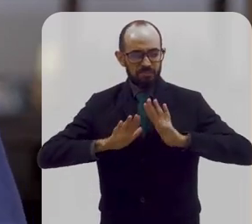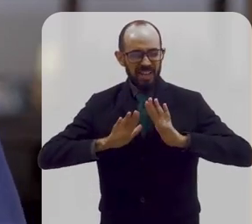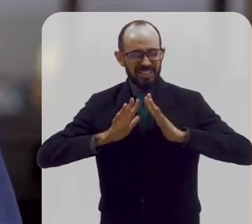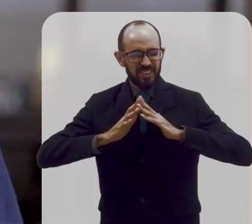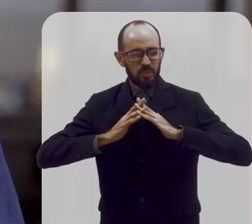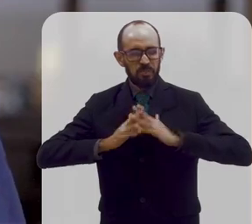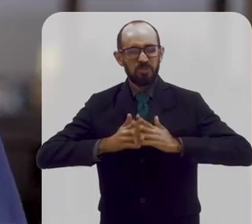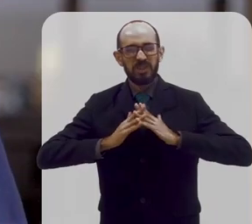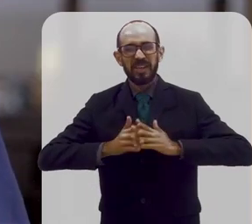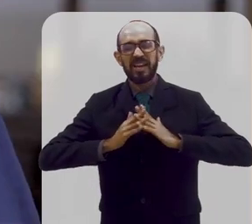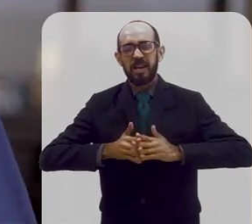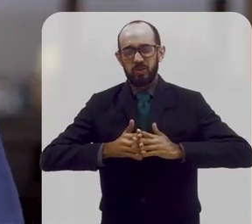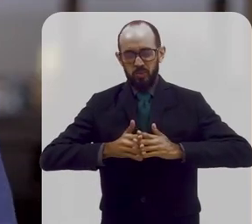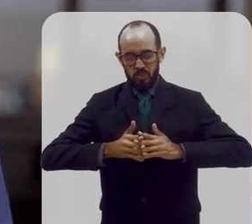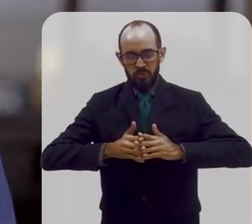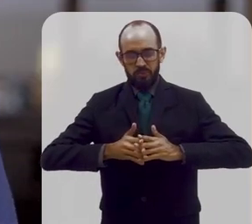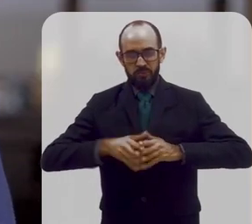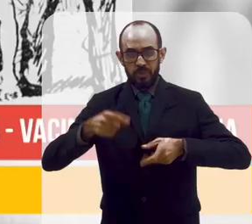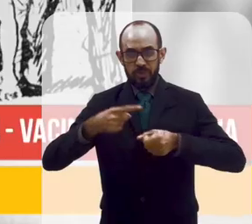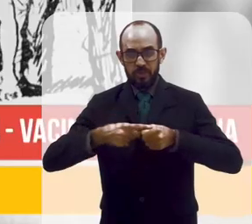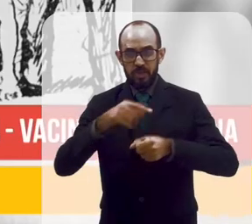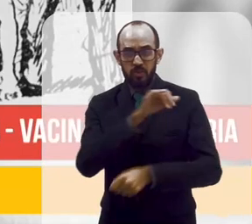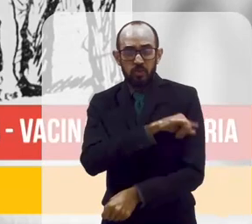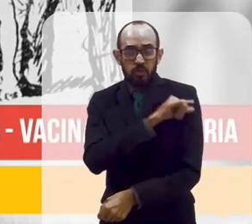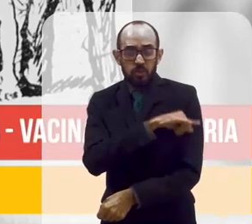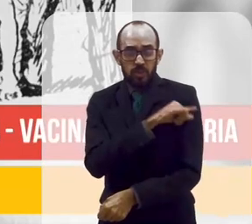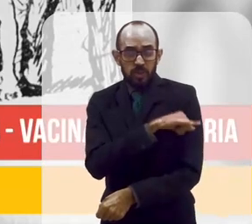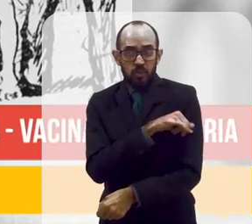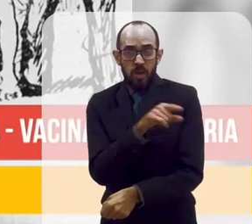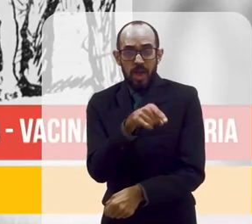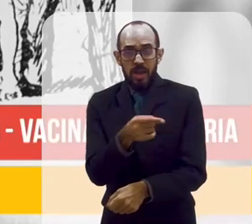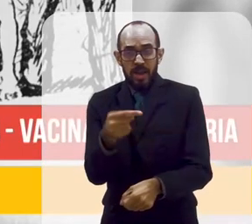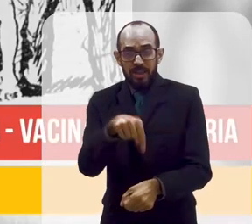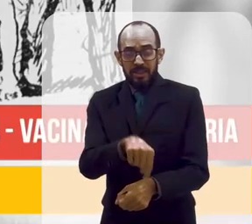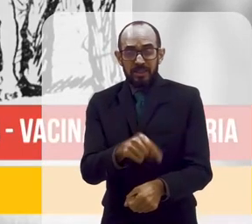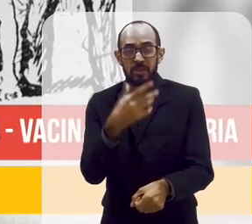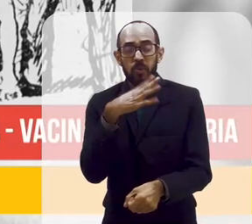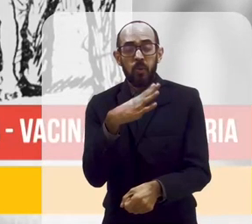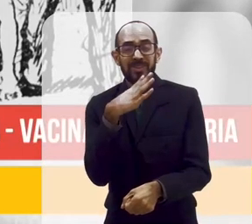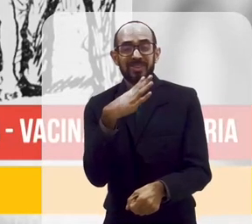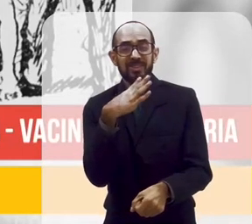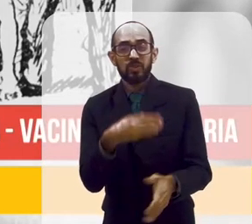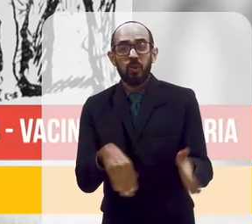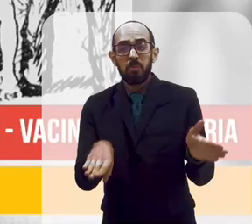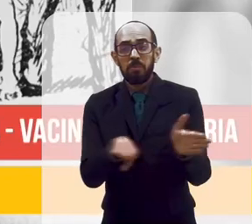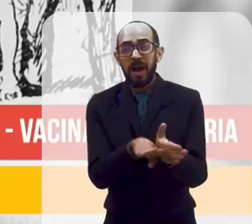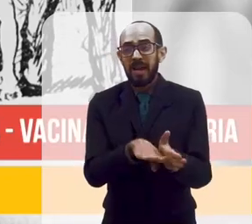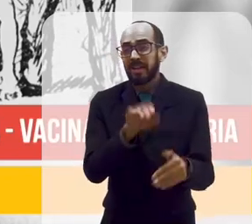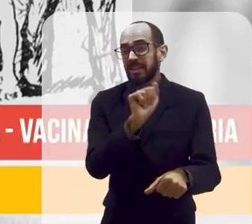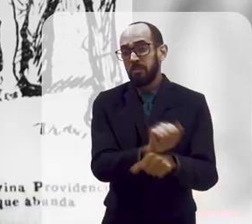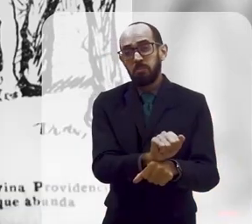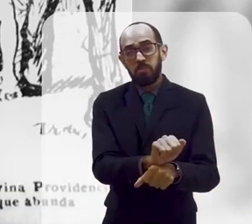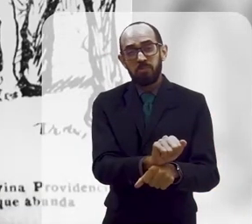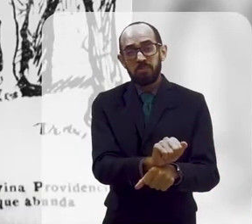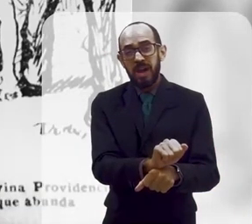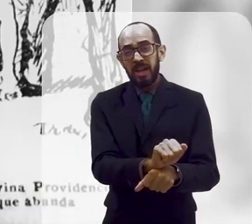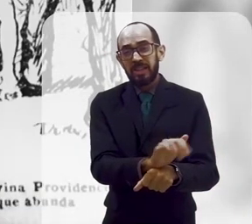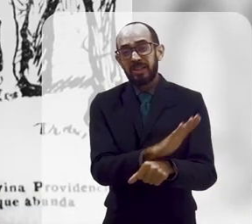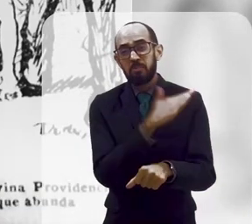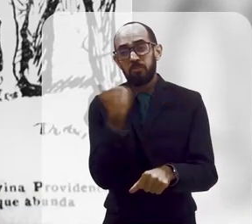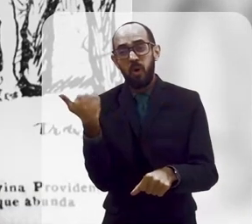mesmo assim era bastante complicado. O Rio de Janeiro era conhecido como o Porto da Morte, em fins do século XIX, porque existiam